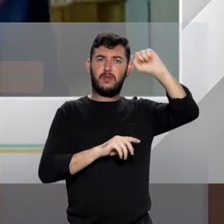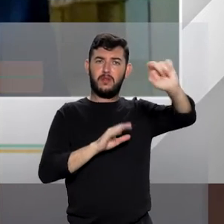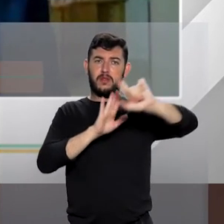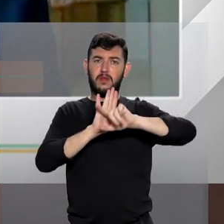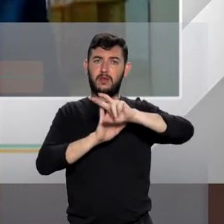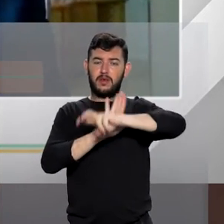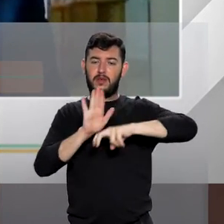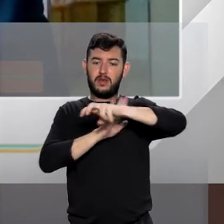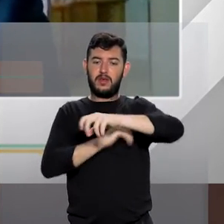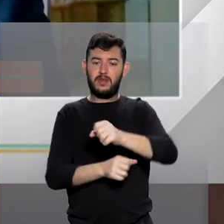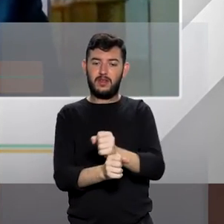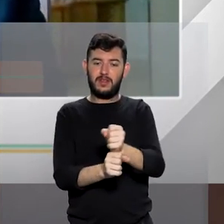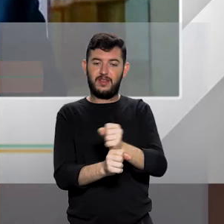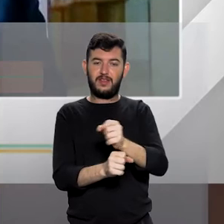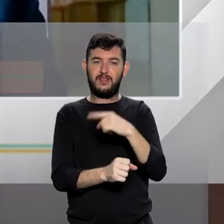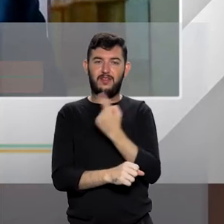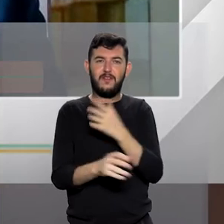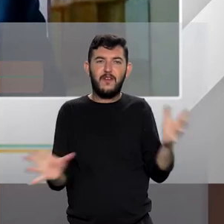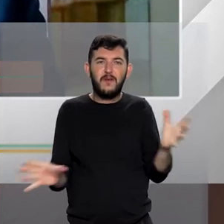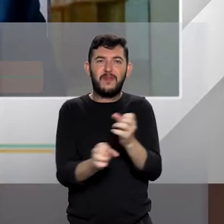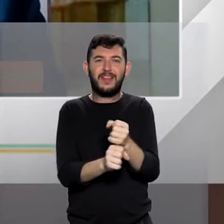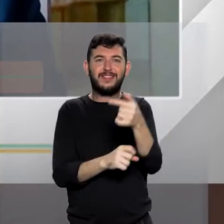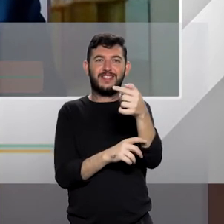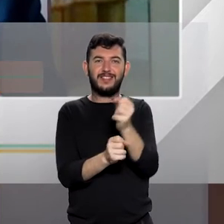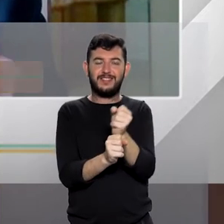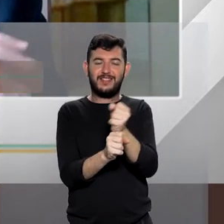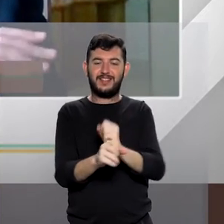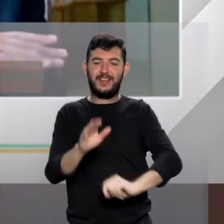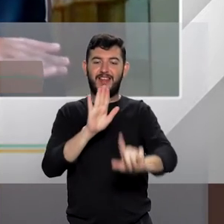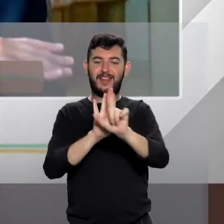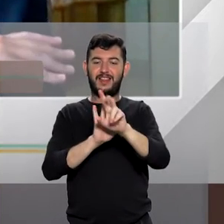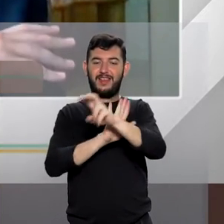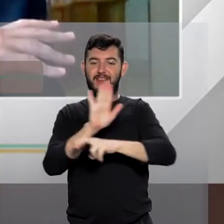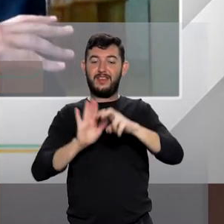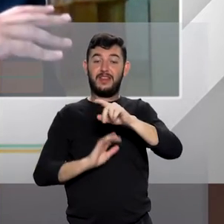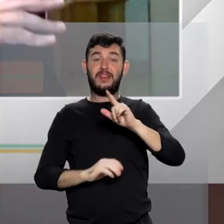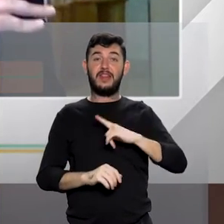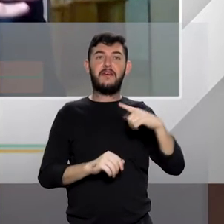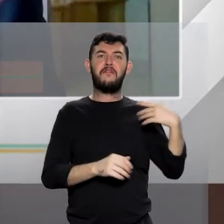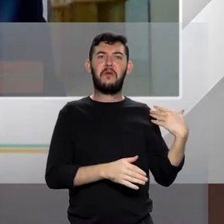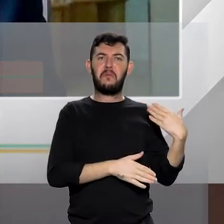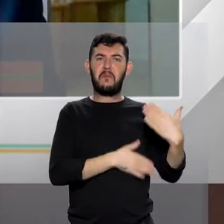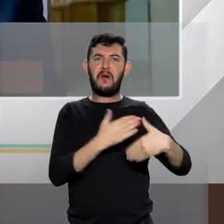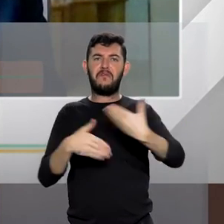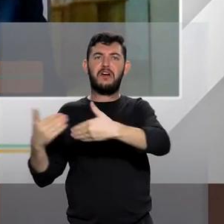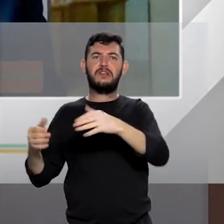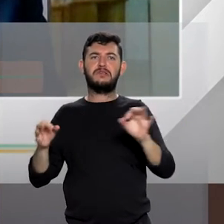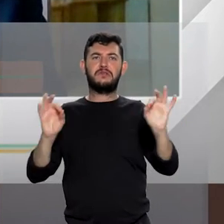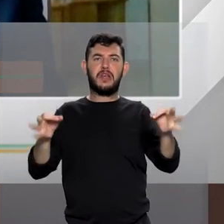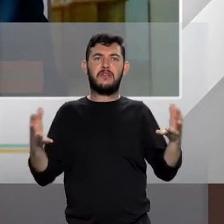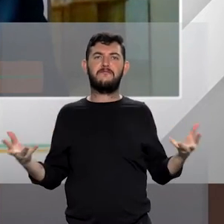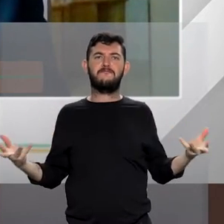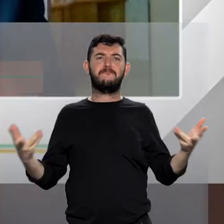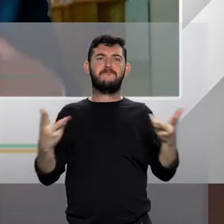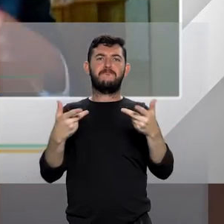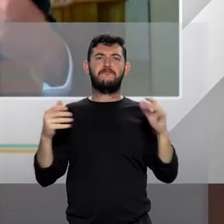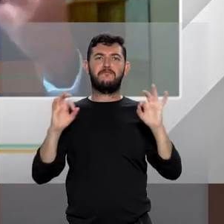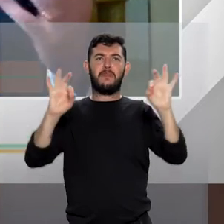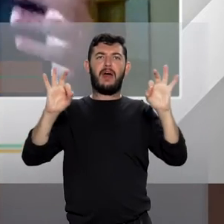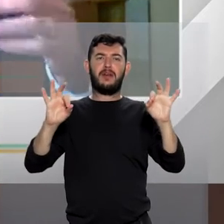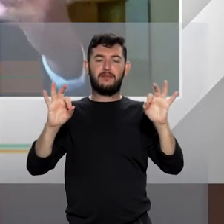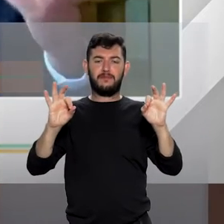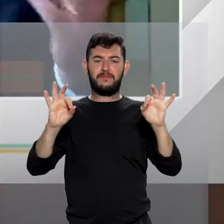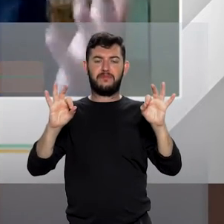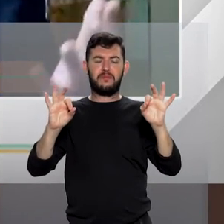vamos fazer esse ano aí, 17 anos, né? da Lei Maria da Penha, tivemos um avanço excepcional, fantástico, né? A quantidade